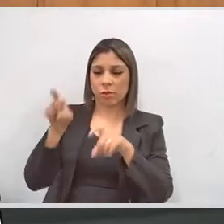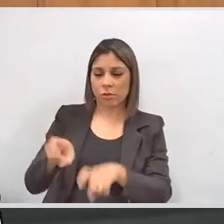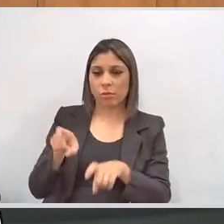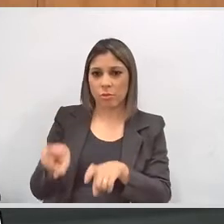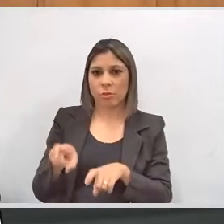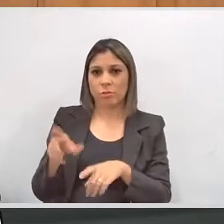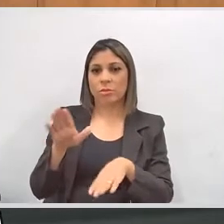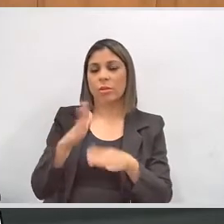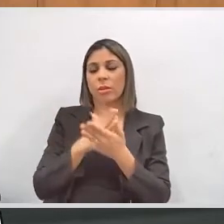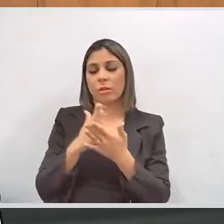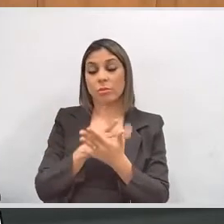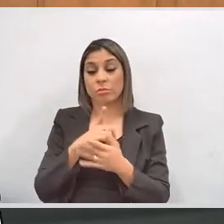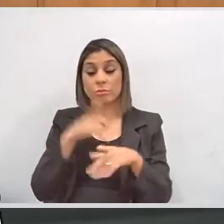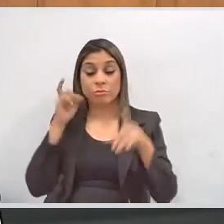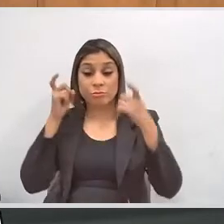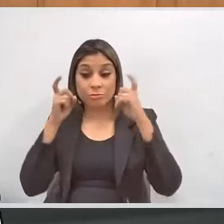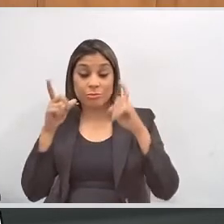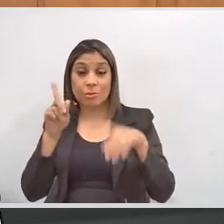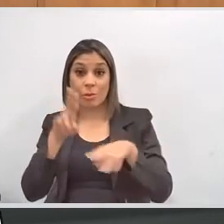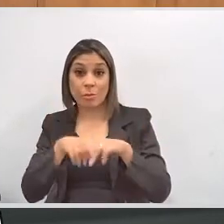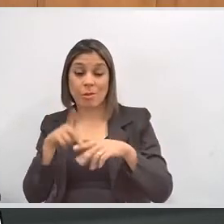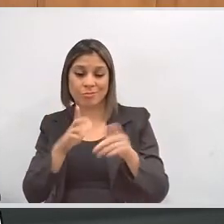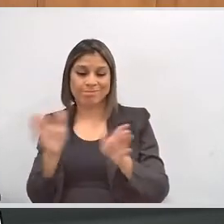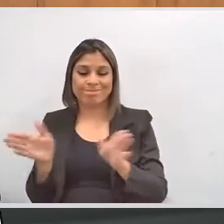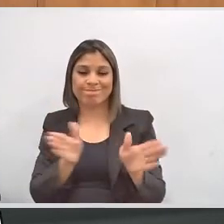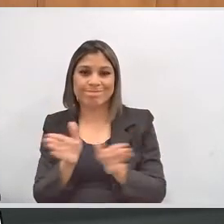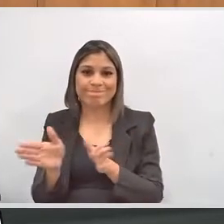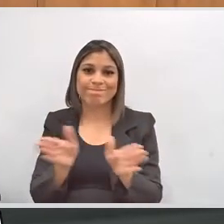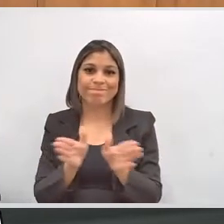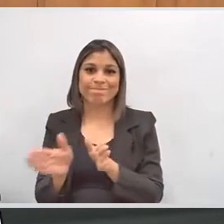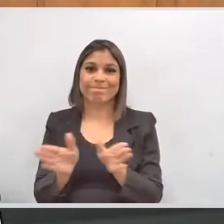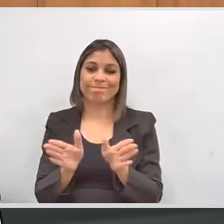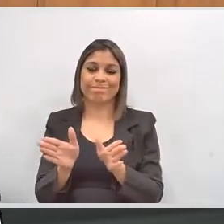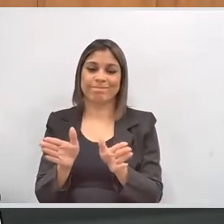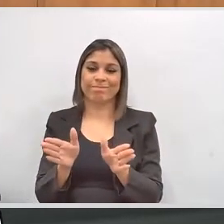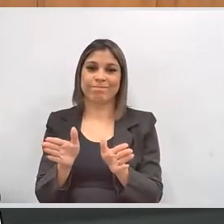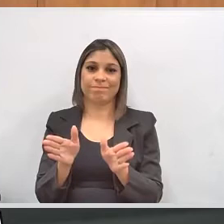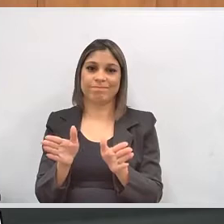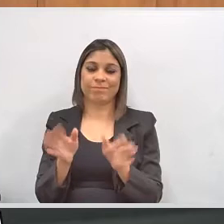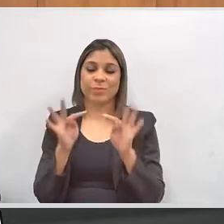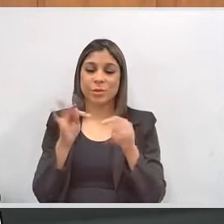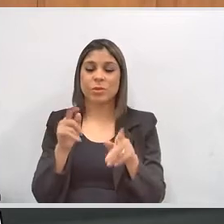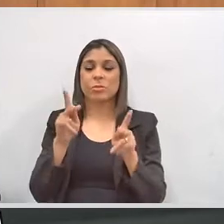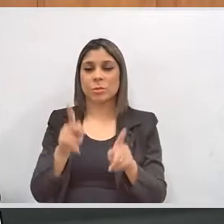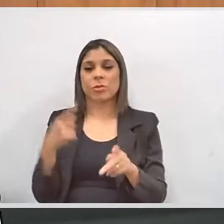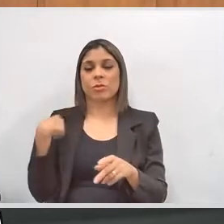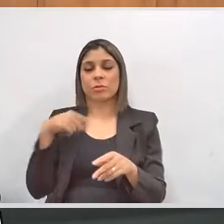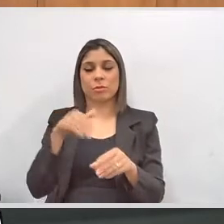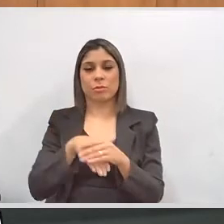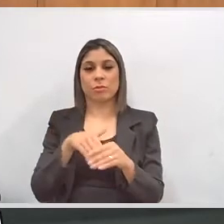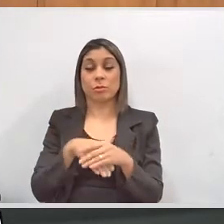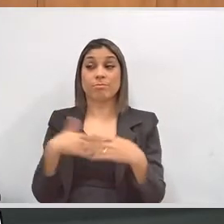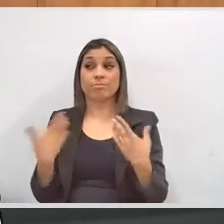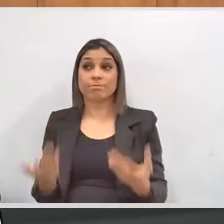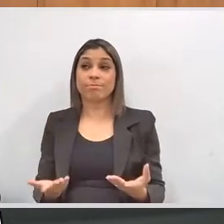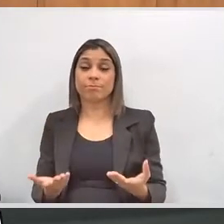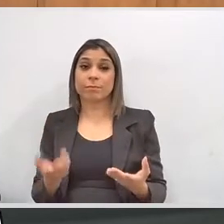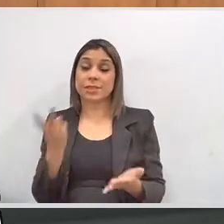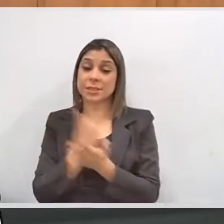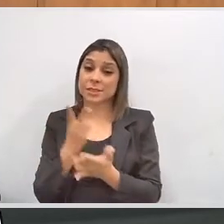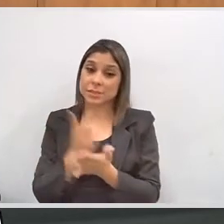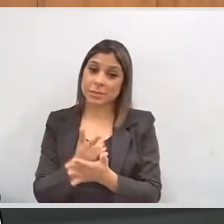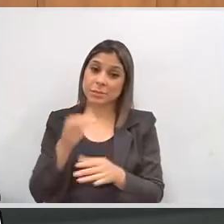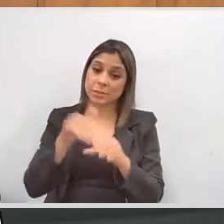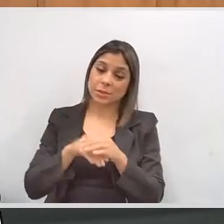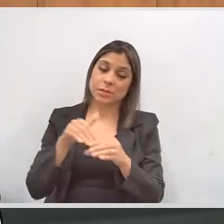dos demais servidores nesse processo da acessibilidade de todos os eleitores. E isso,